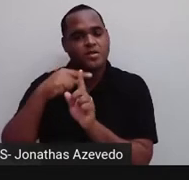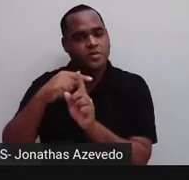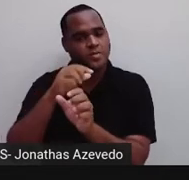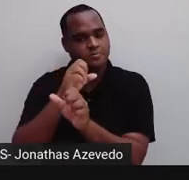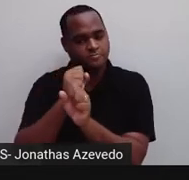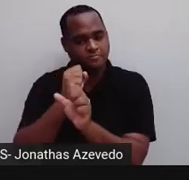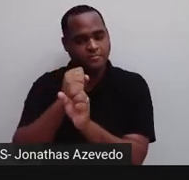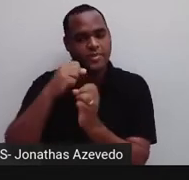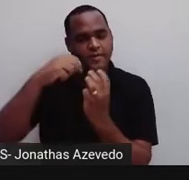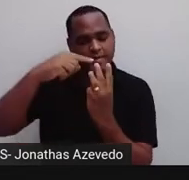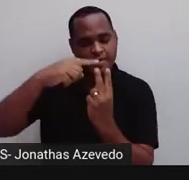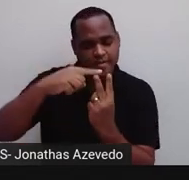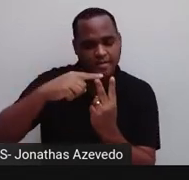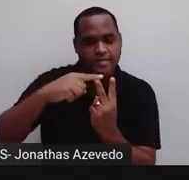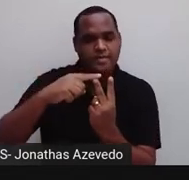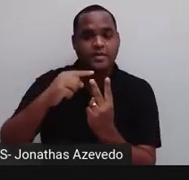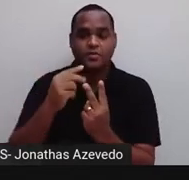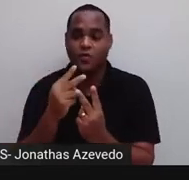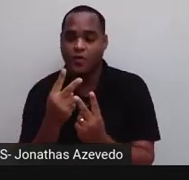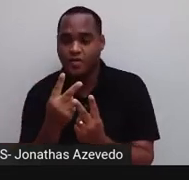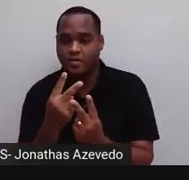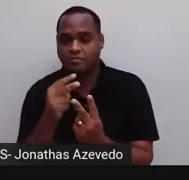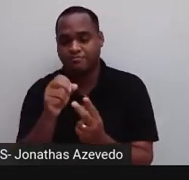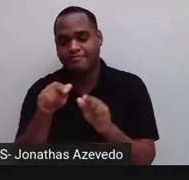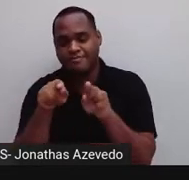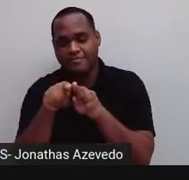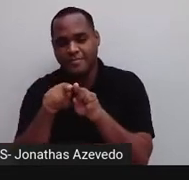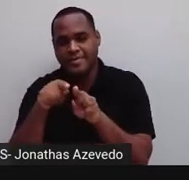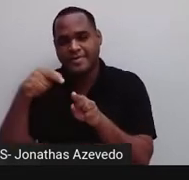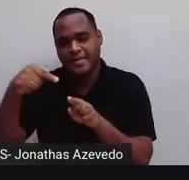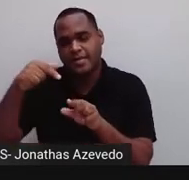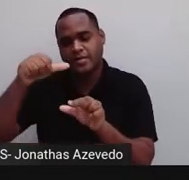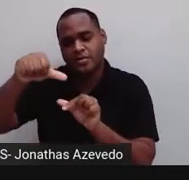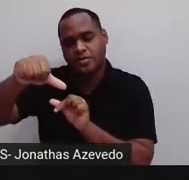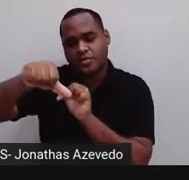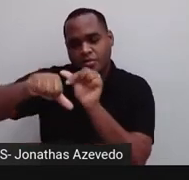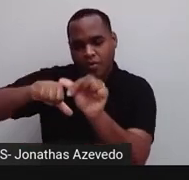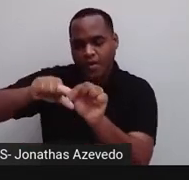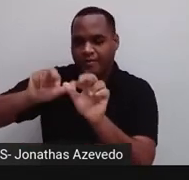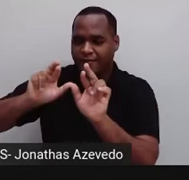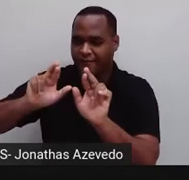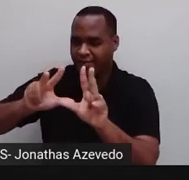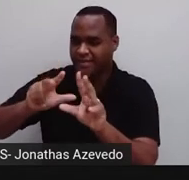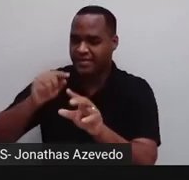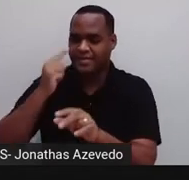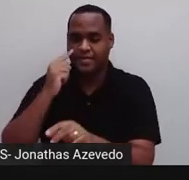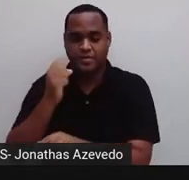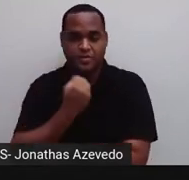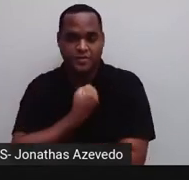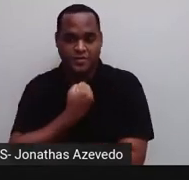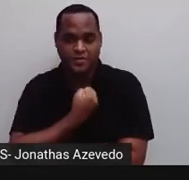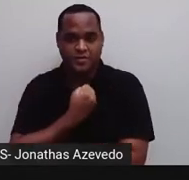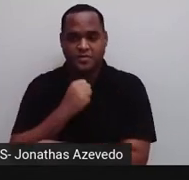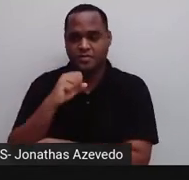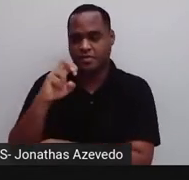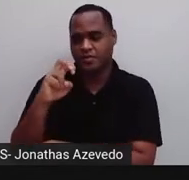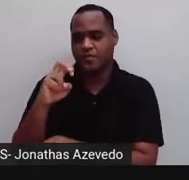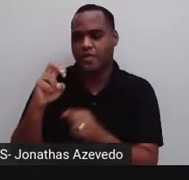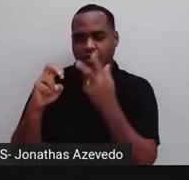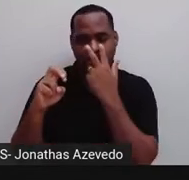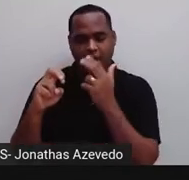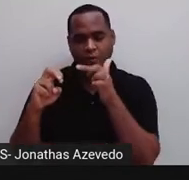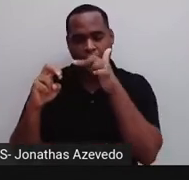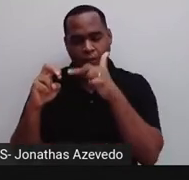raízes tem que dar o oposto desse coeficiente que a gente chama de coeficiente linear é o